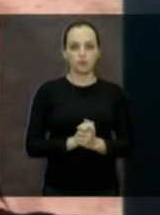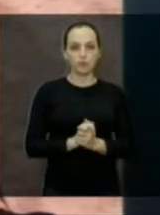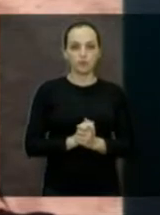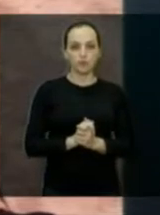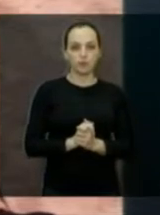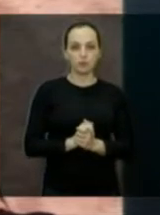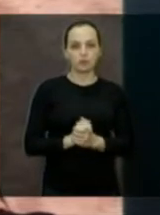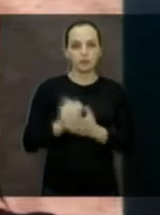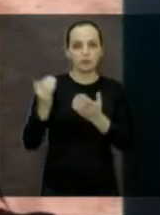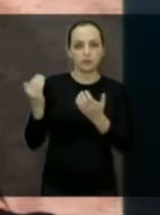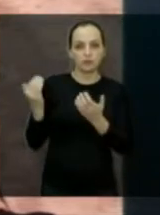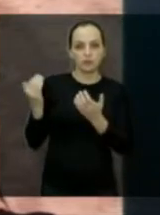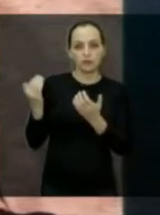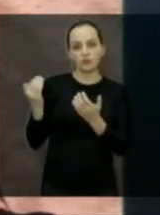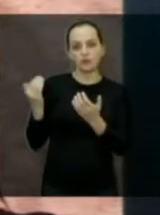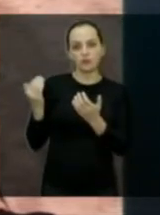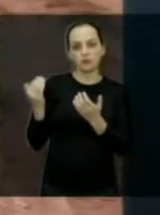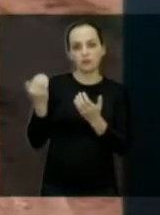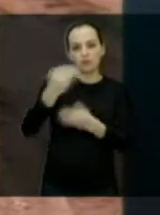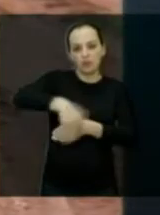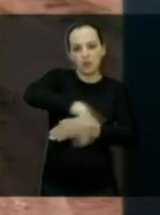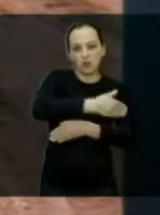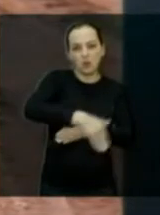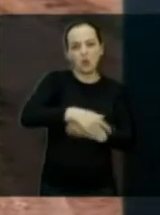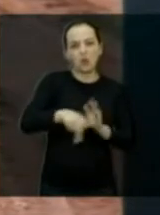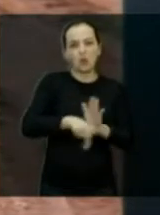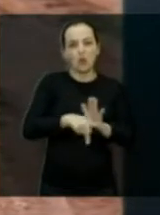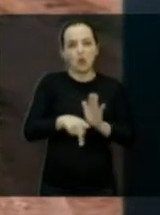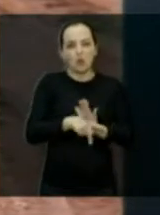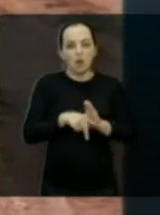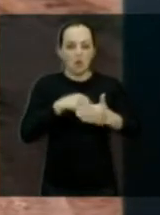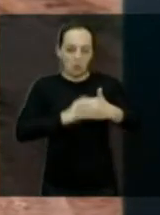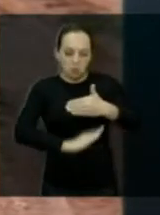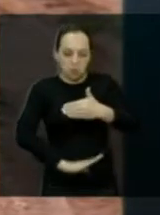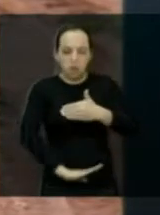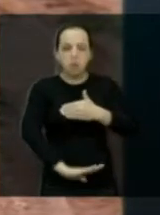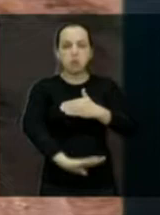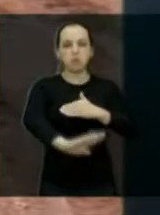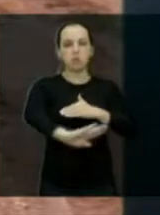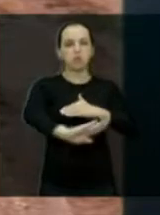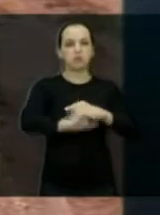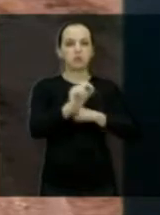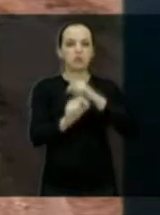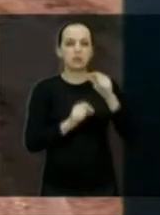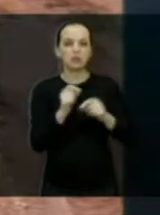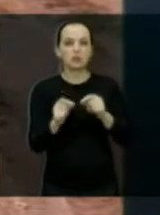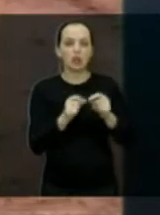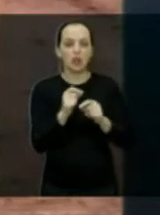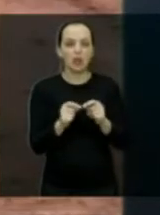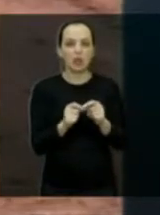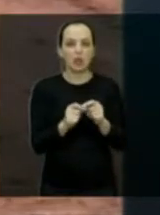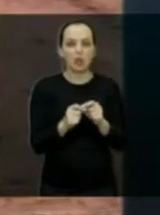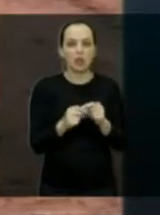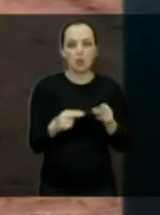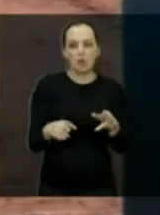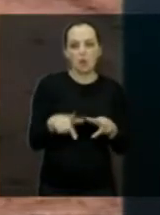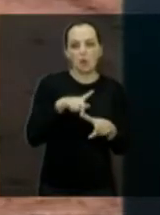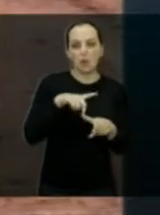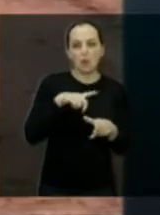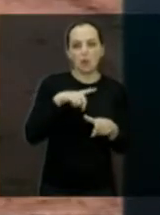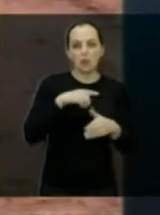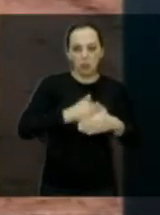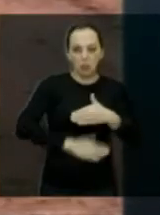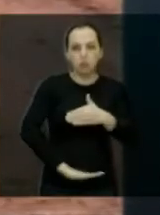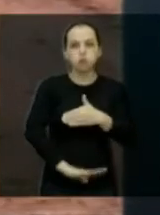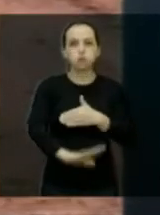Aí também, outra rua com erosão já profunda, tudo isso aí, essa lama, quando chega a enxurrada, acaba levando lá para baixo, vai